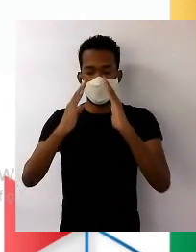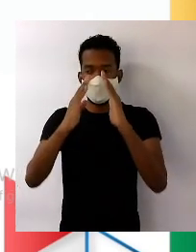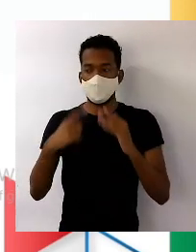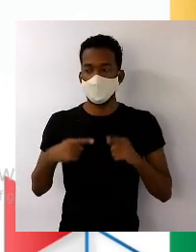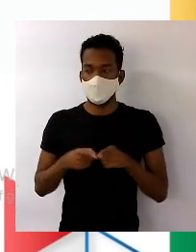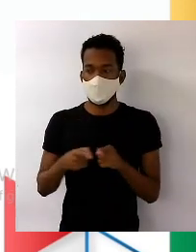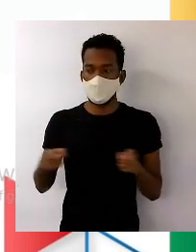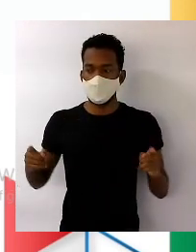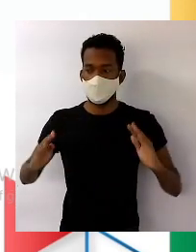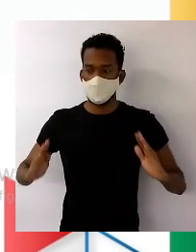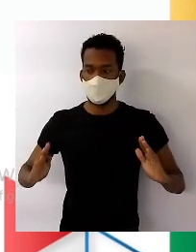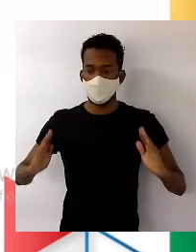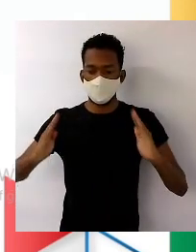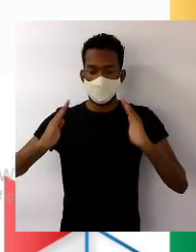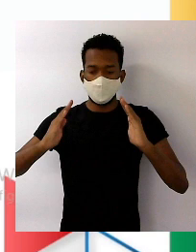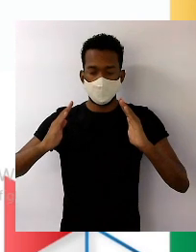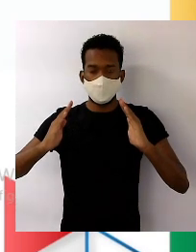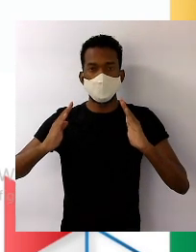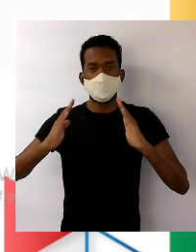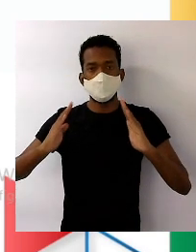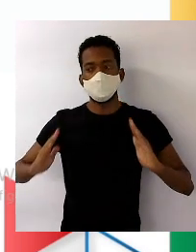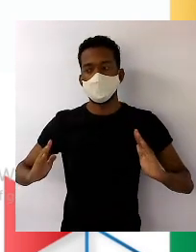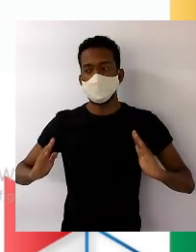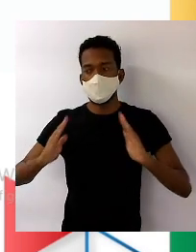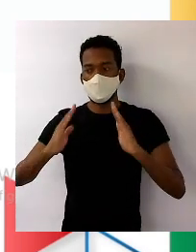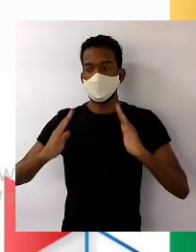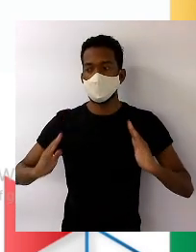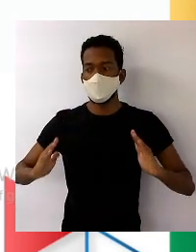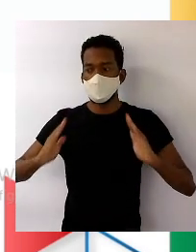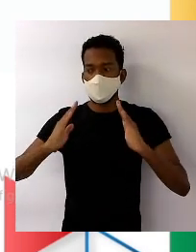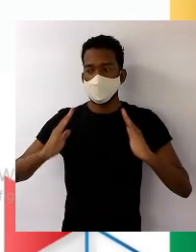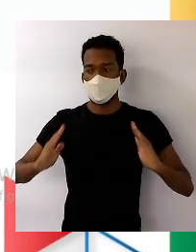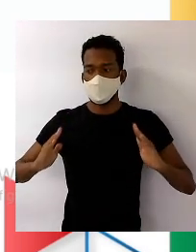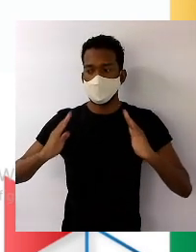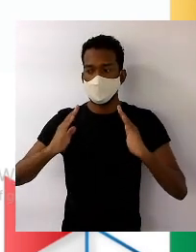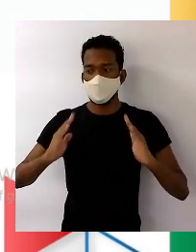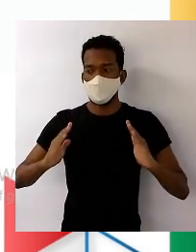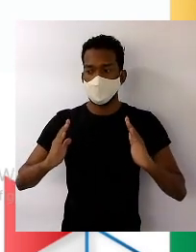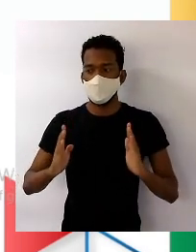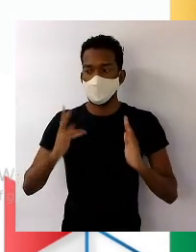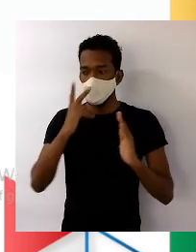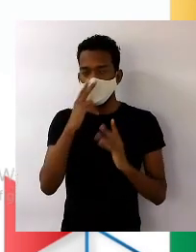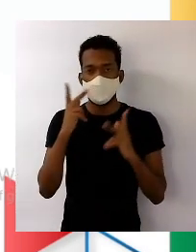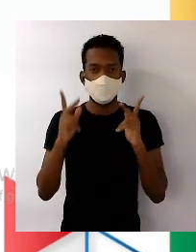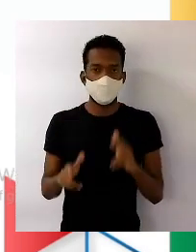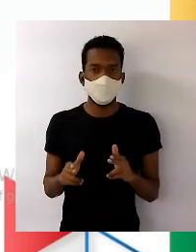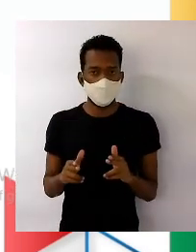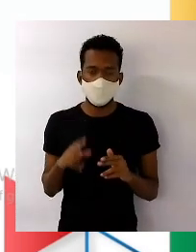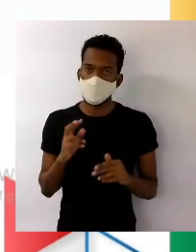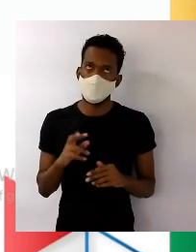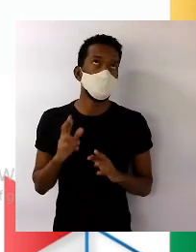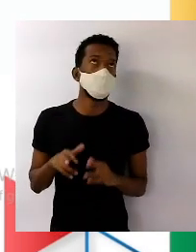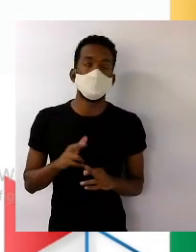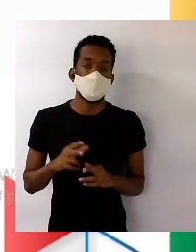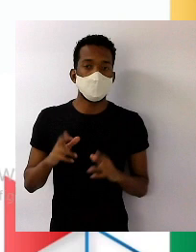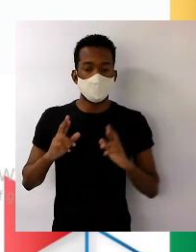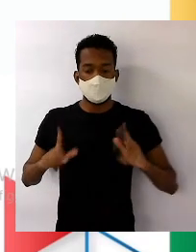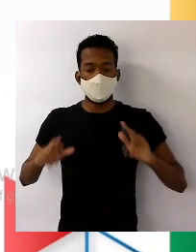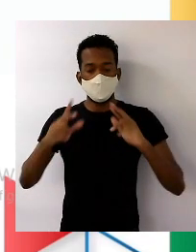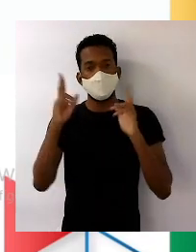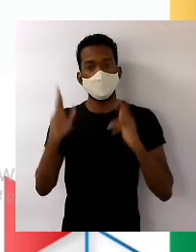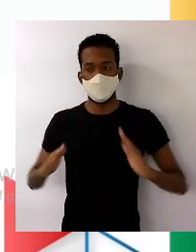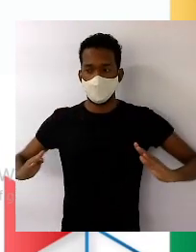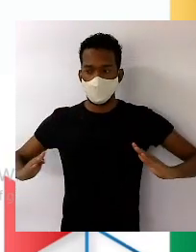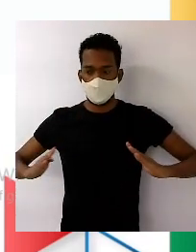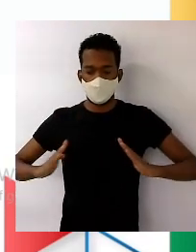com o meio da pirâmide já um pouco mais iguais, não tão diferentes como